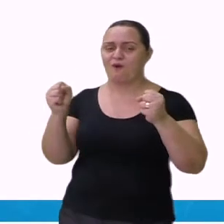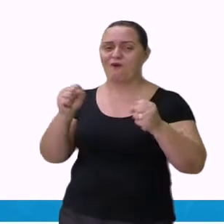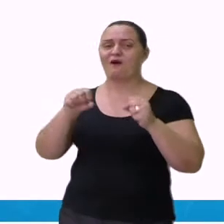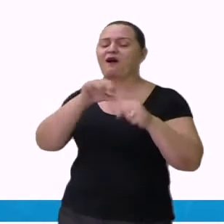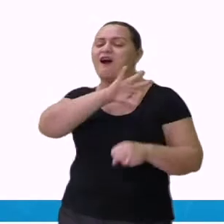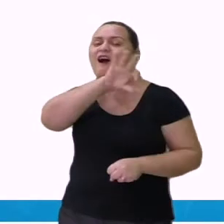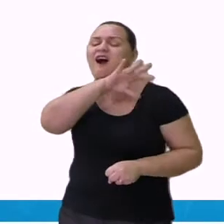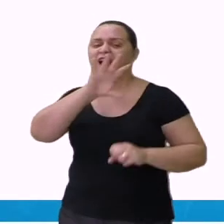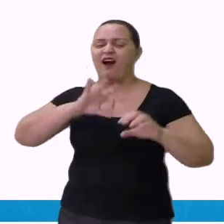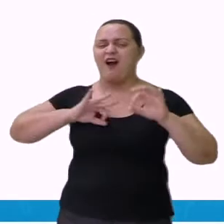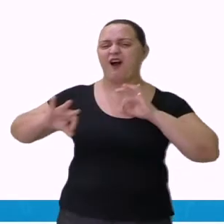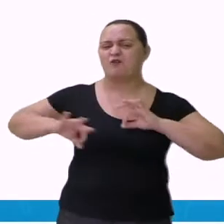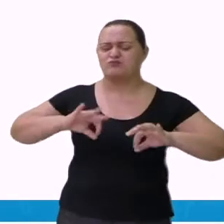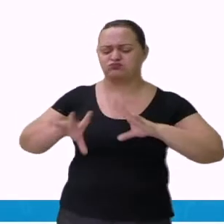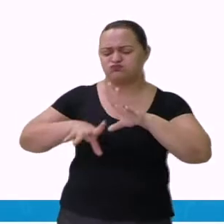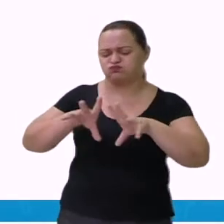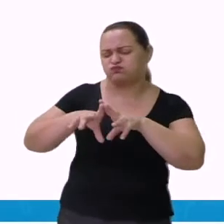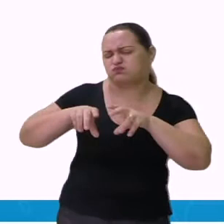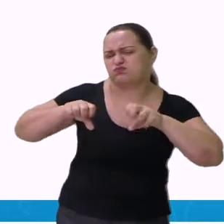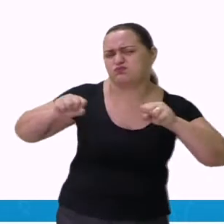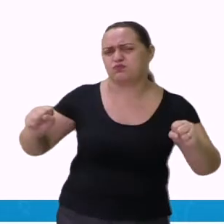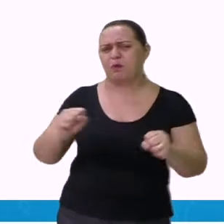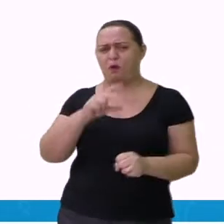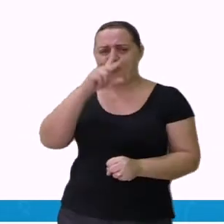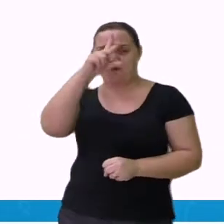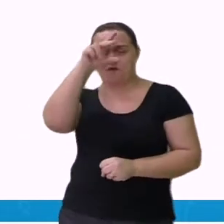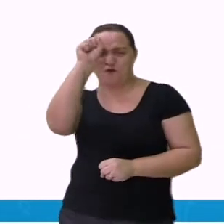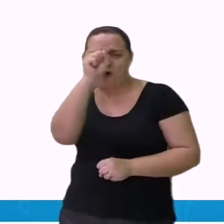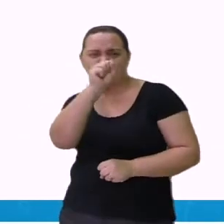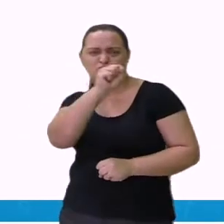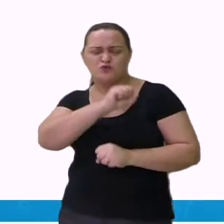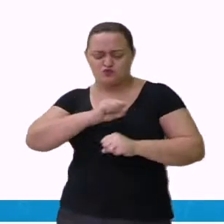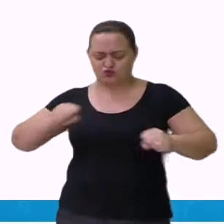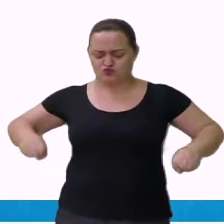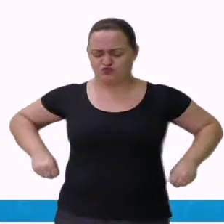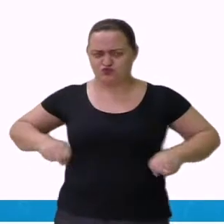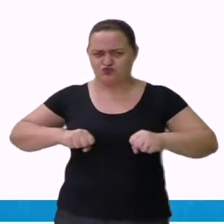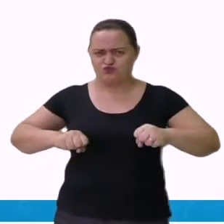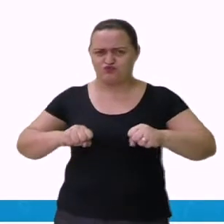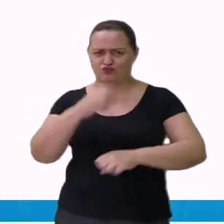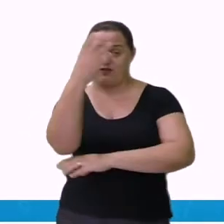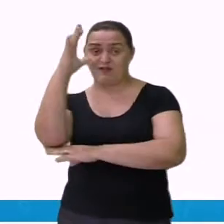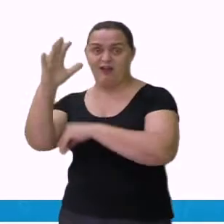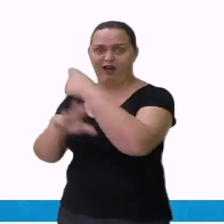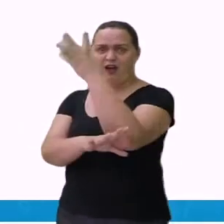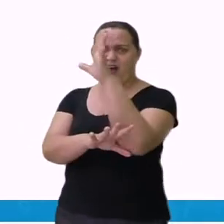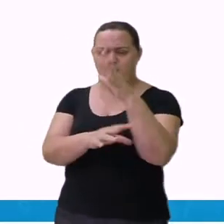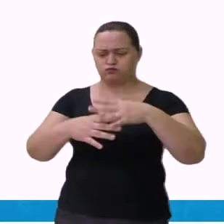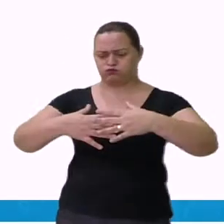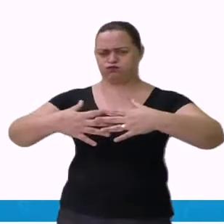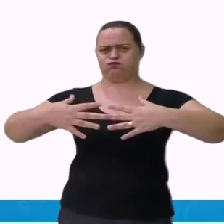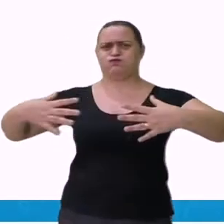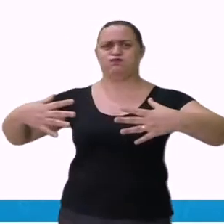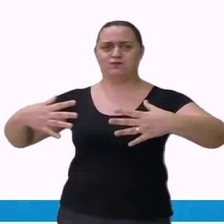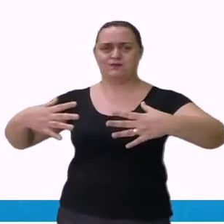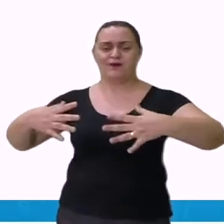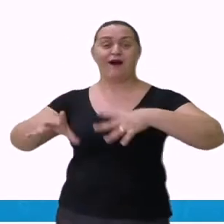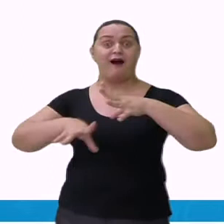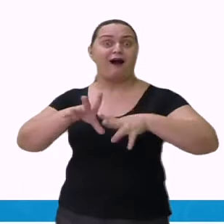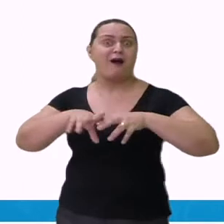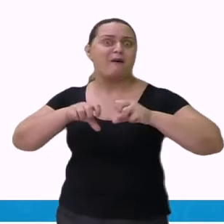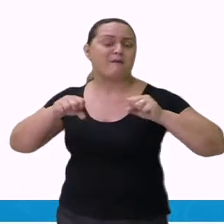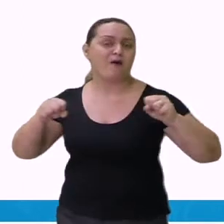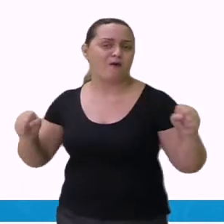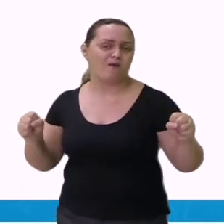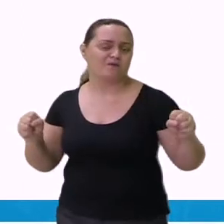amarrada, com uma porção de cipós na árvore mais forte da floresta. E